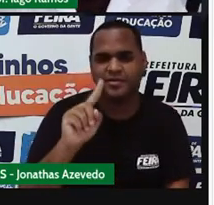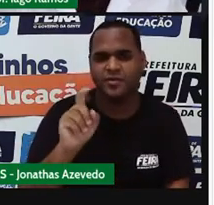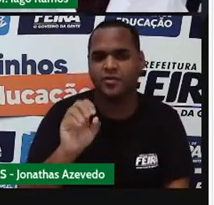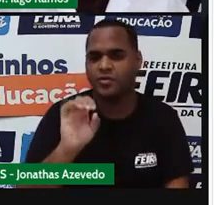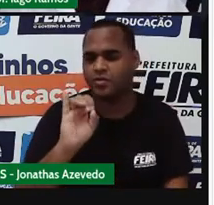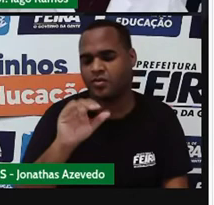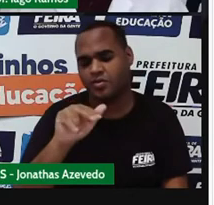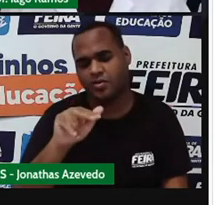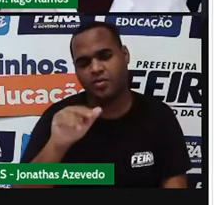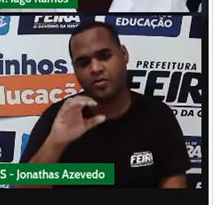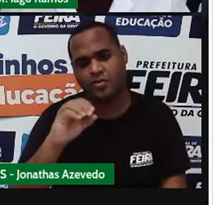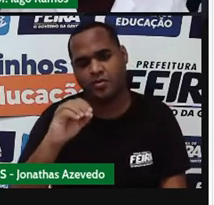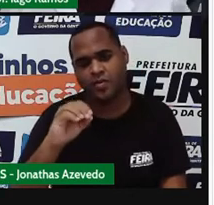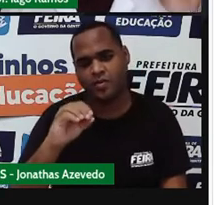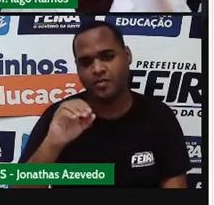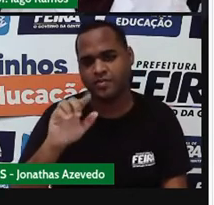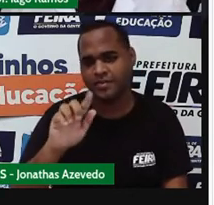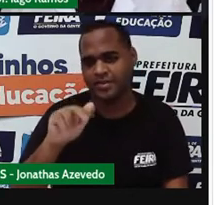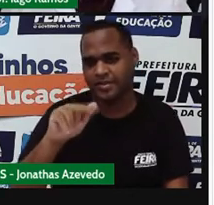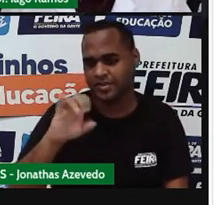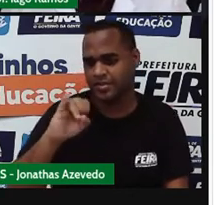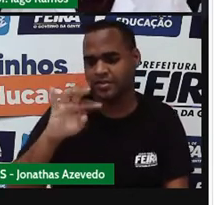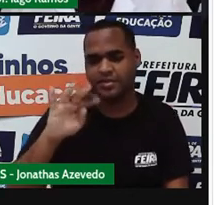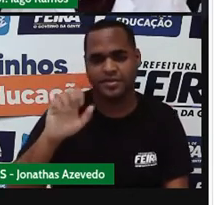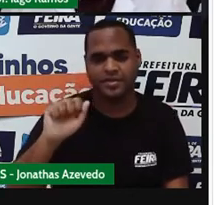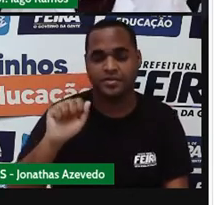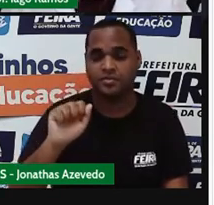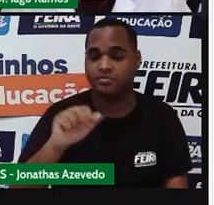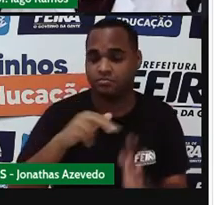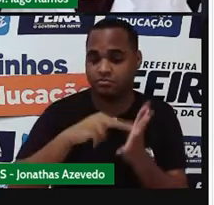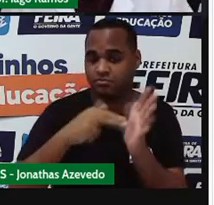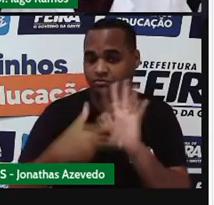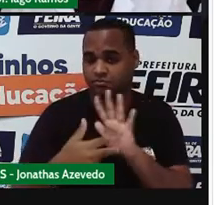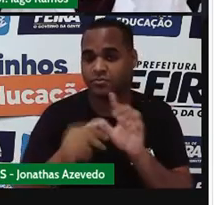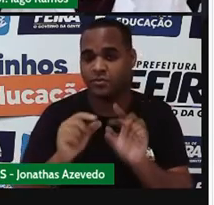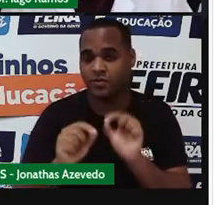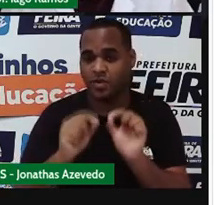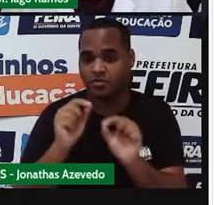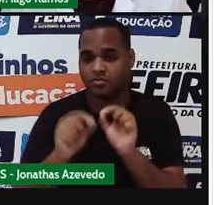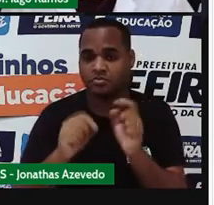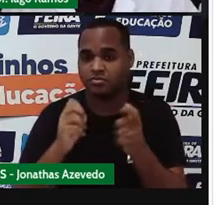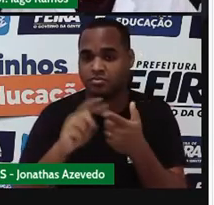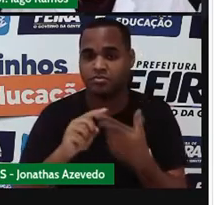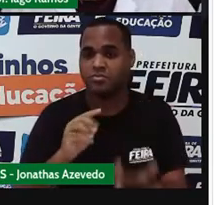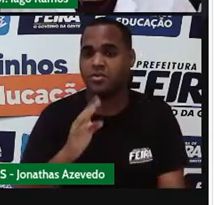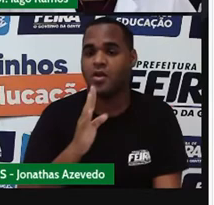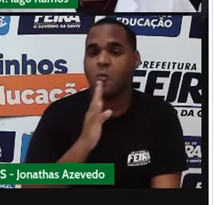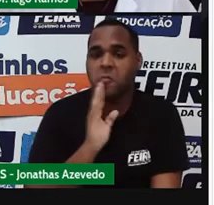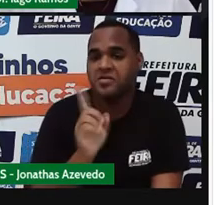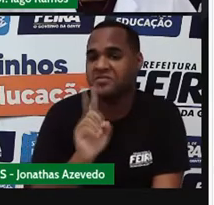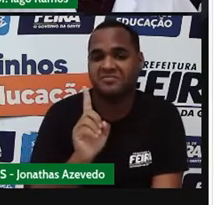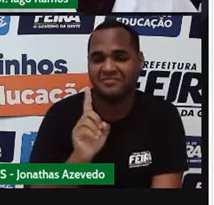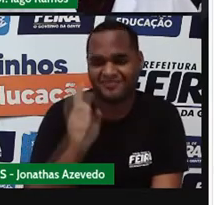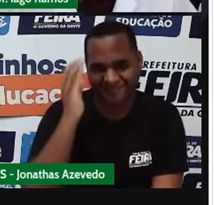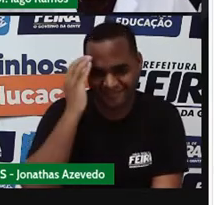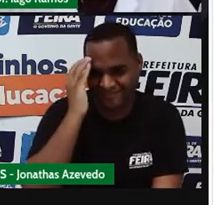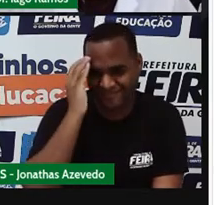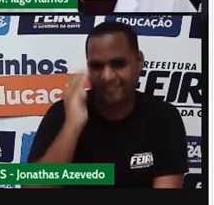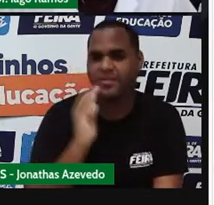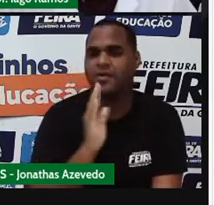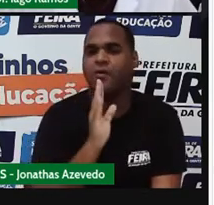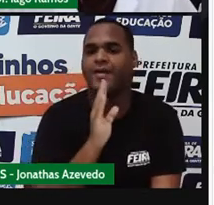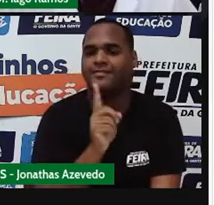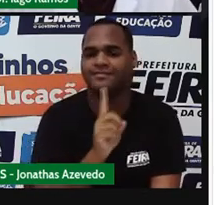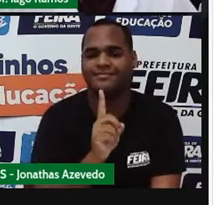dicionário, se você pesquisar na internet, incógnita significa aquilo que não é conhecido. E na